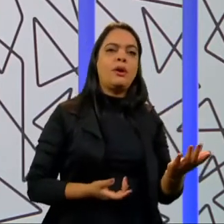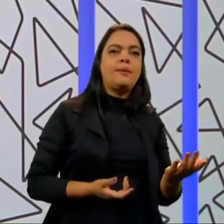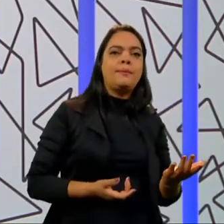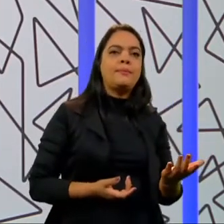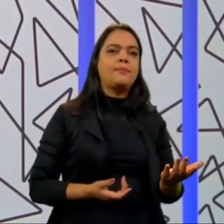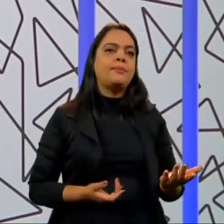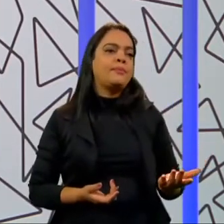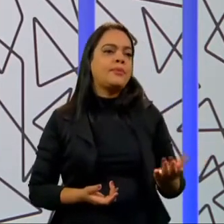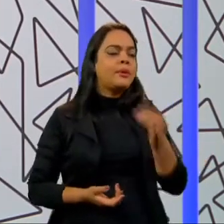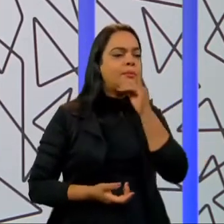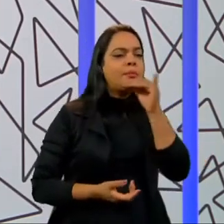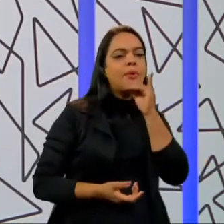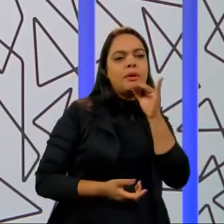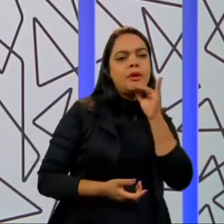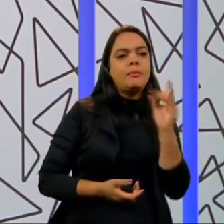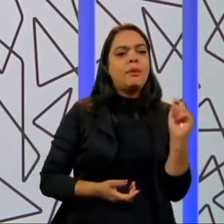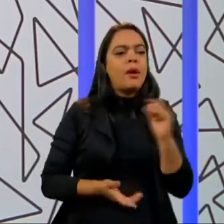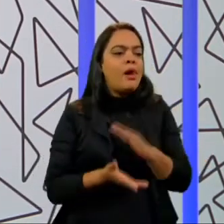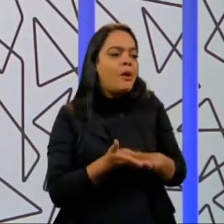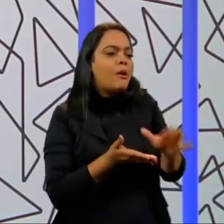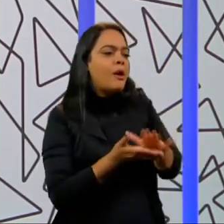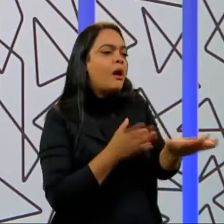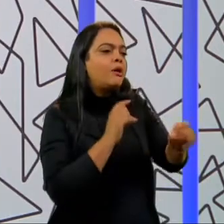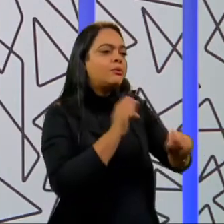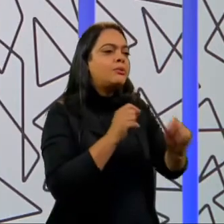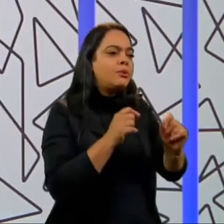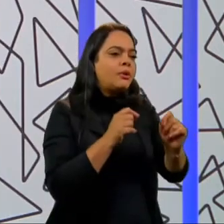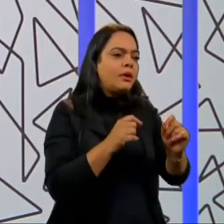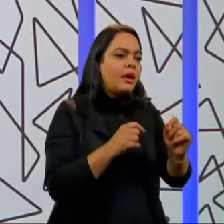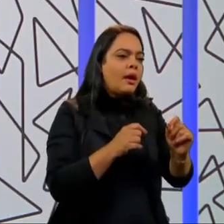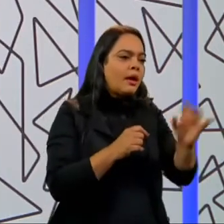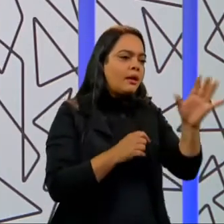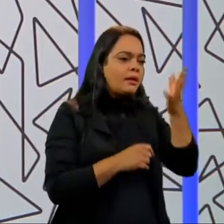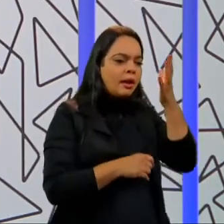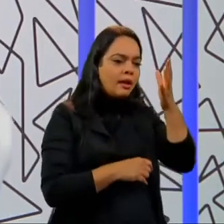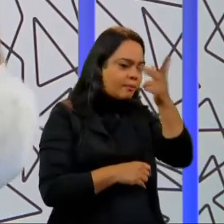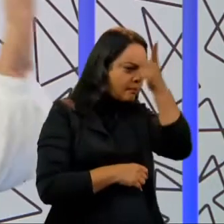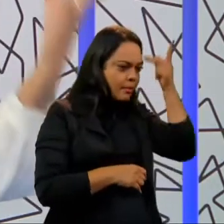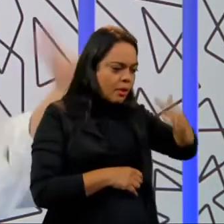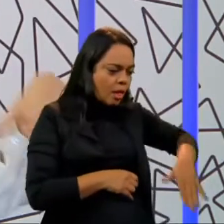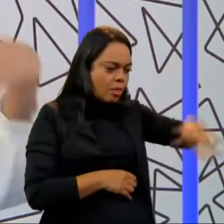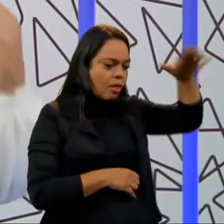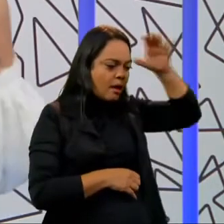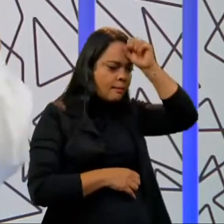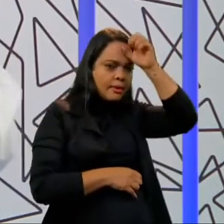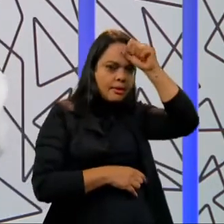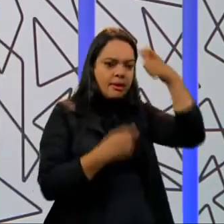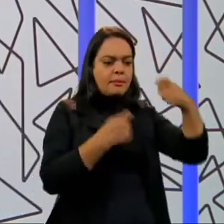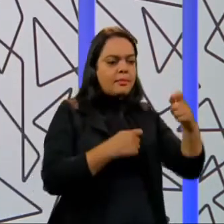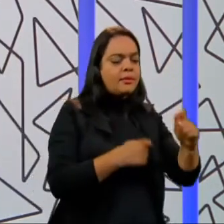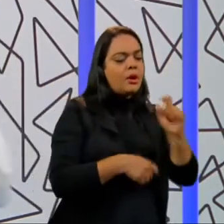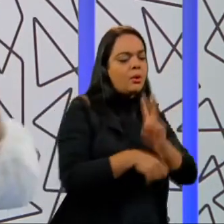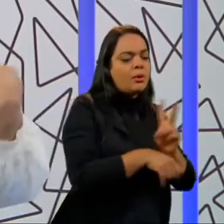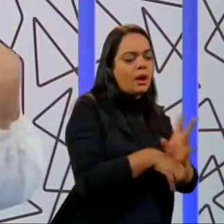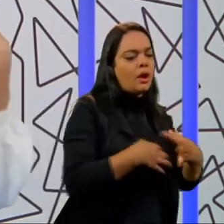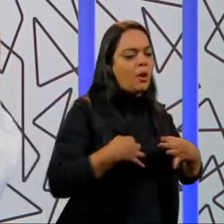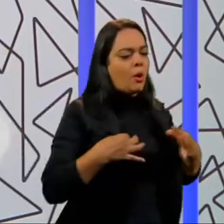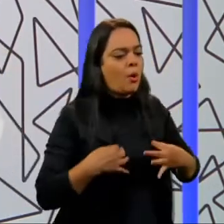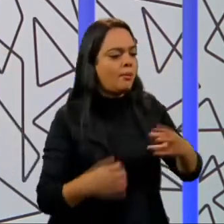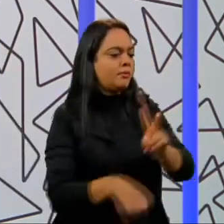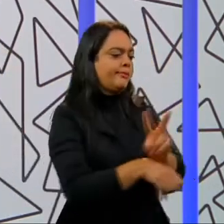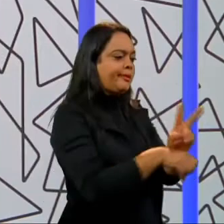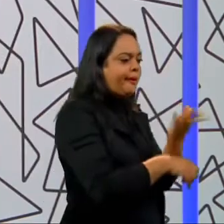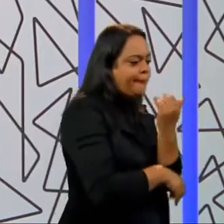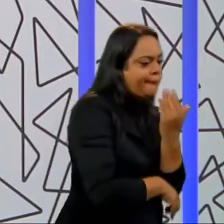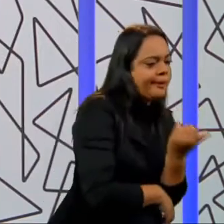de reprodução mesmo de um ser humano. O ser humano, ele não vem pronto para trabalhar, ele precisa de alguém para cuidar da sua roupa, para cuidar da sua comida,